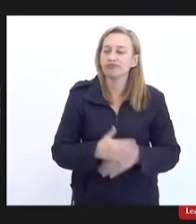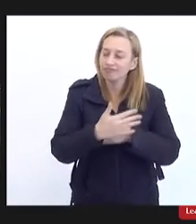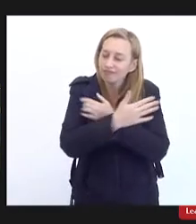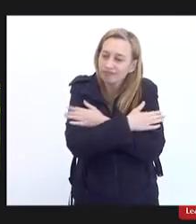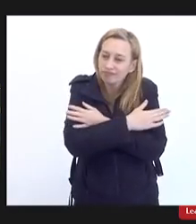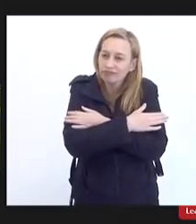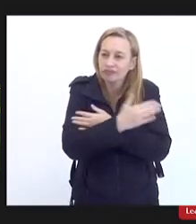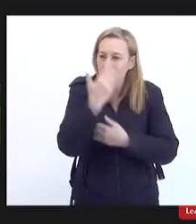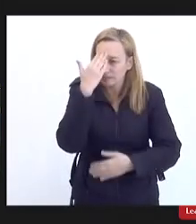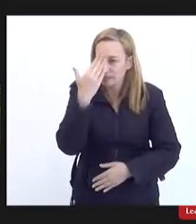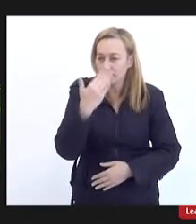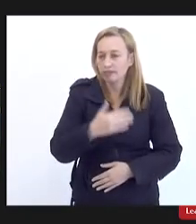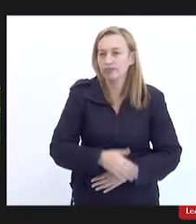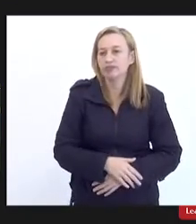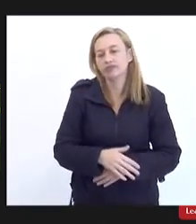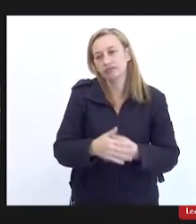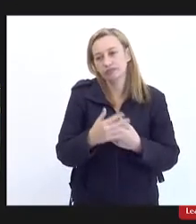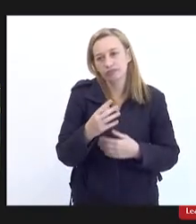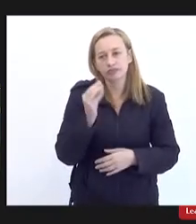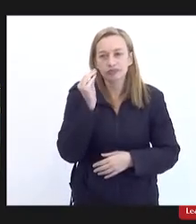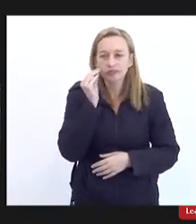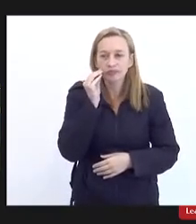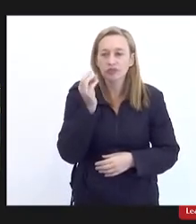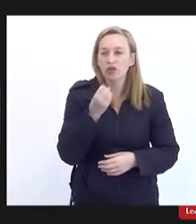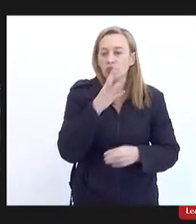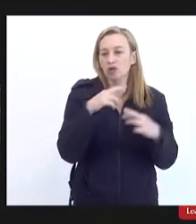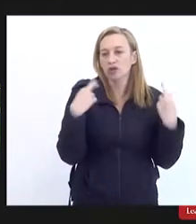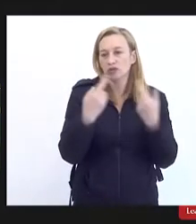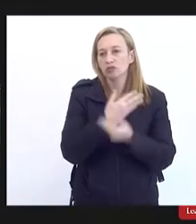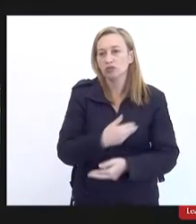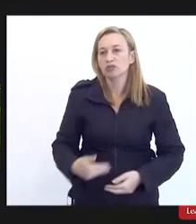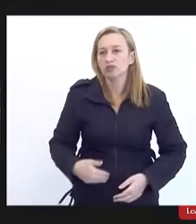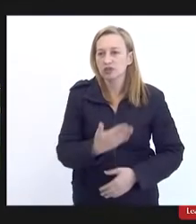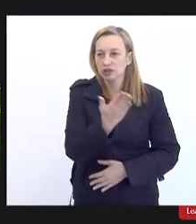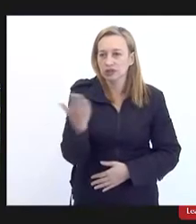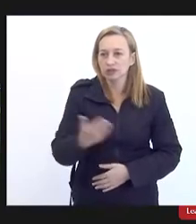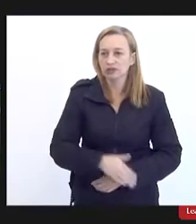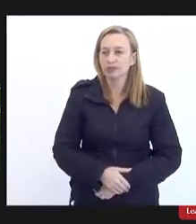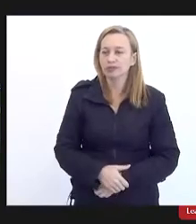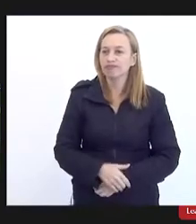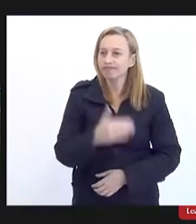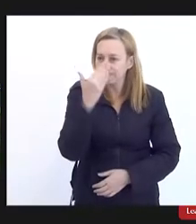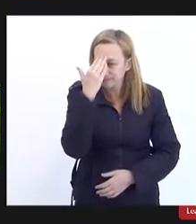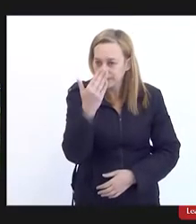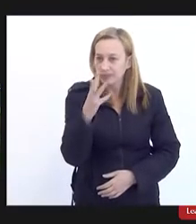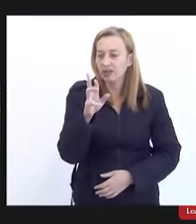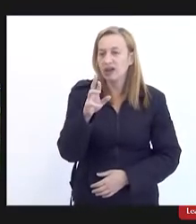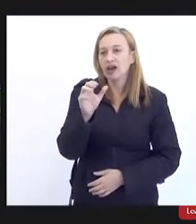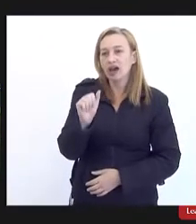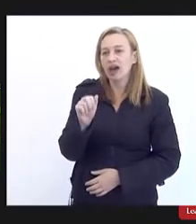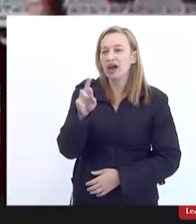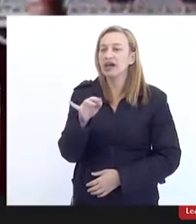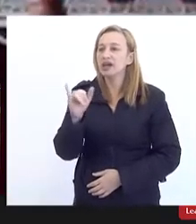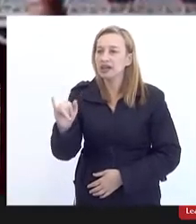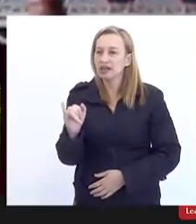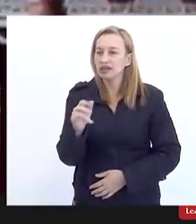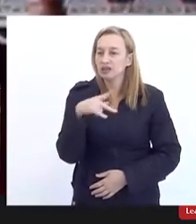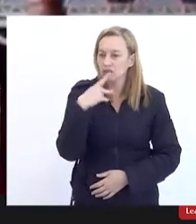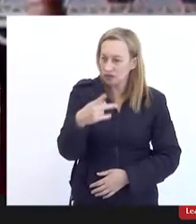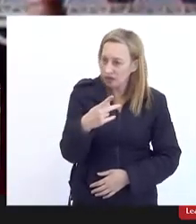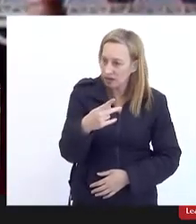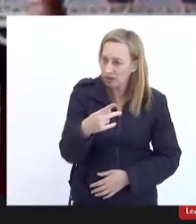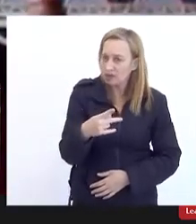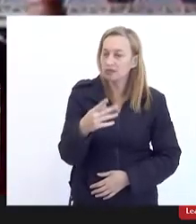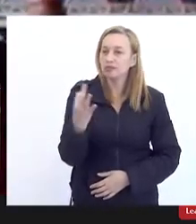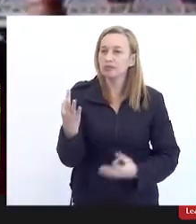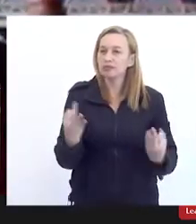abraço muito obrigado pela oportunidade e uma boa audiência a todos nós muito obrigada Ari pela sua intervenção visceral nesse